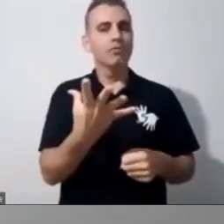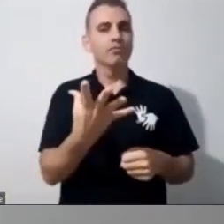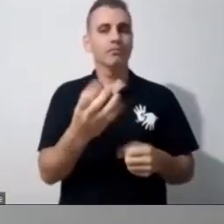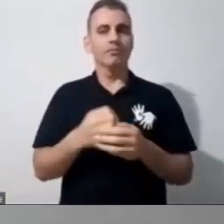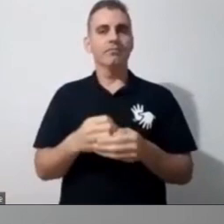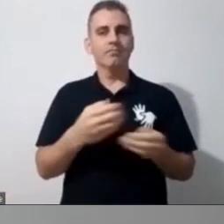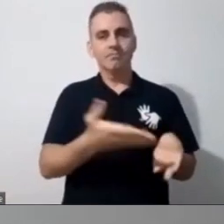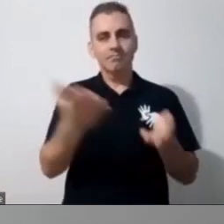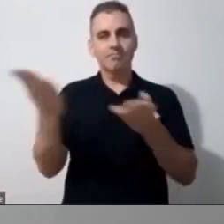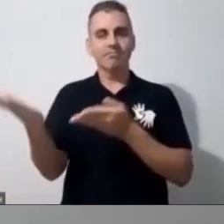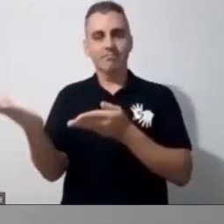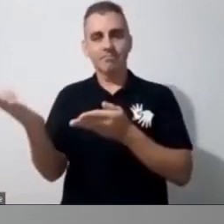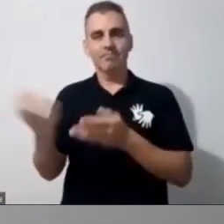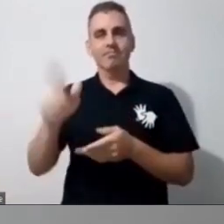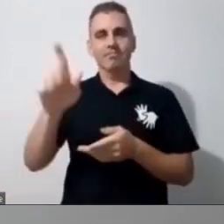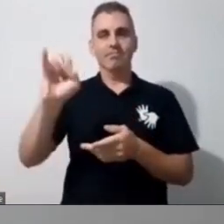complementar.